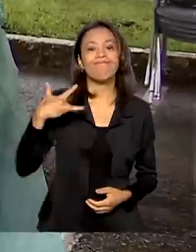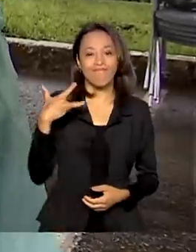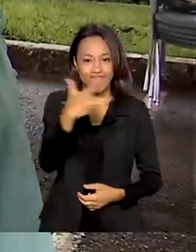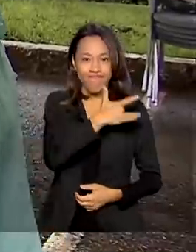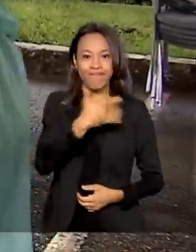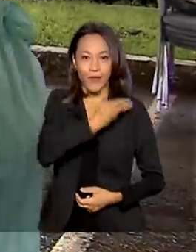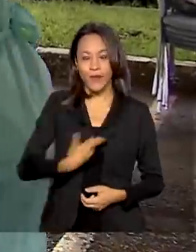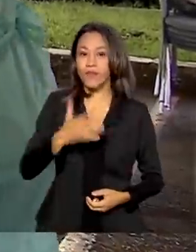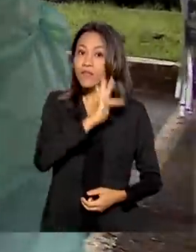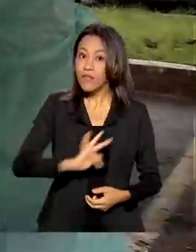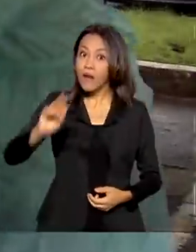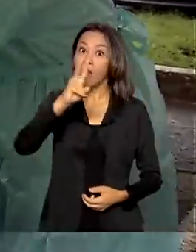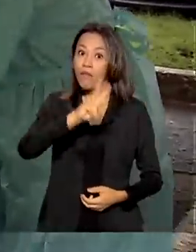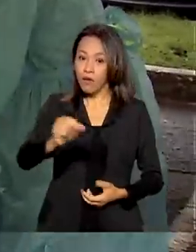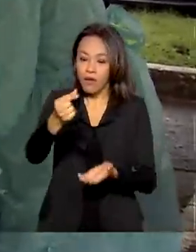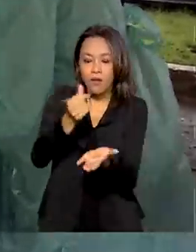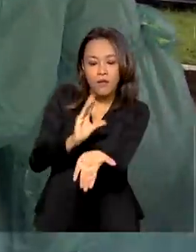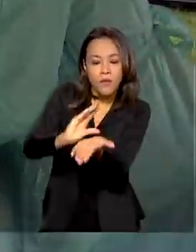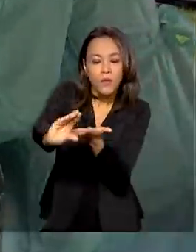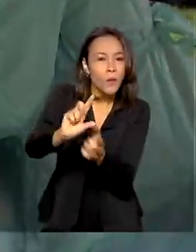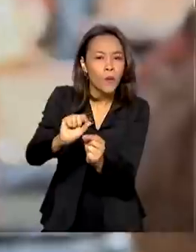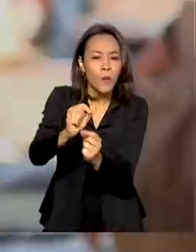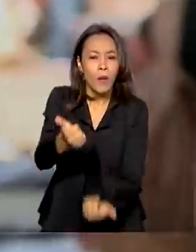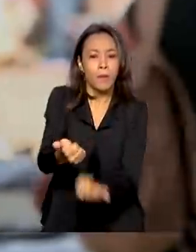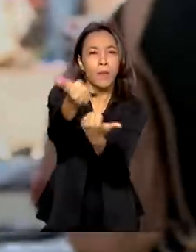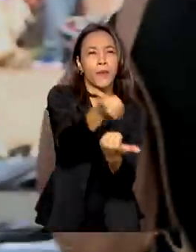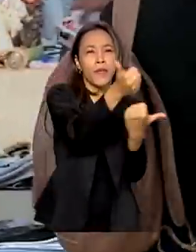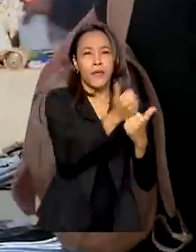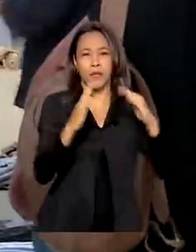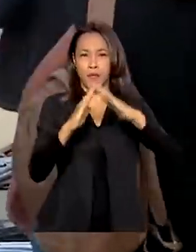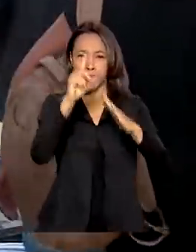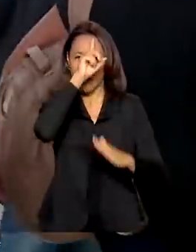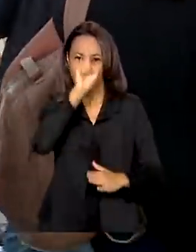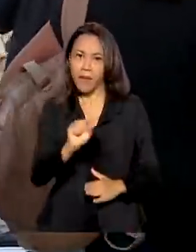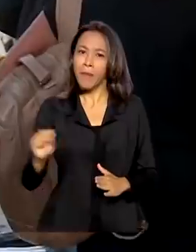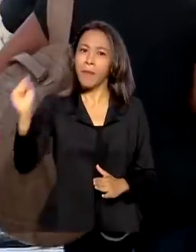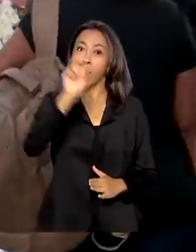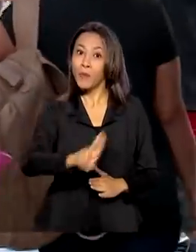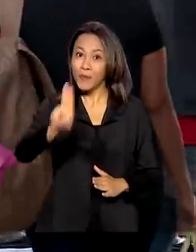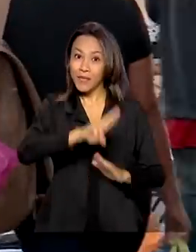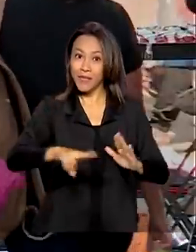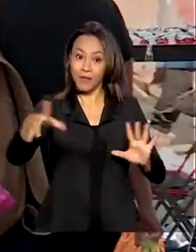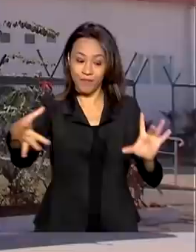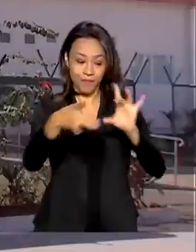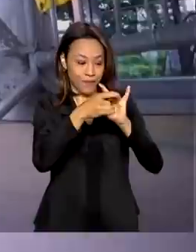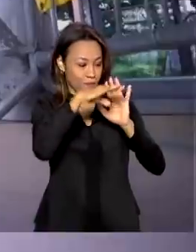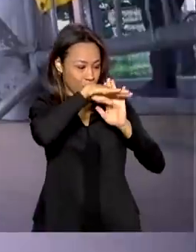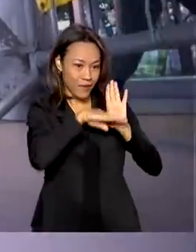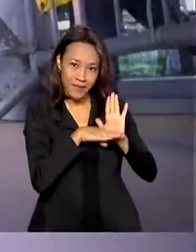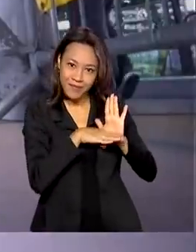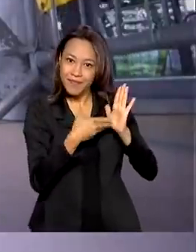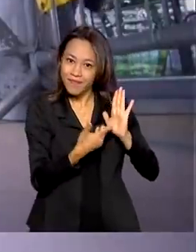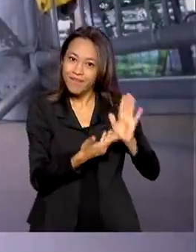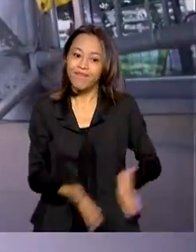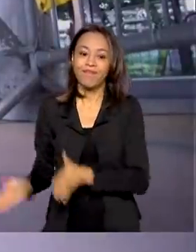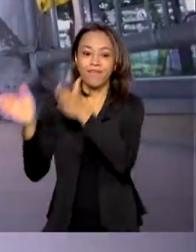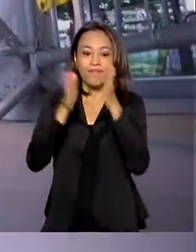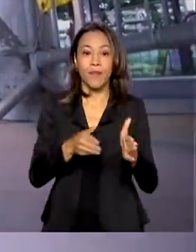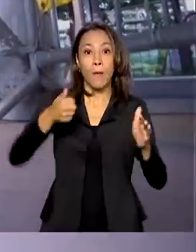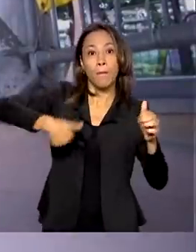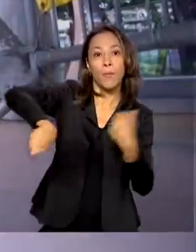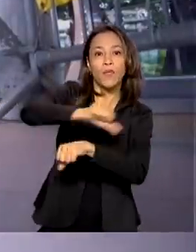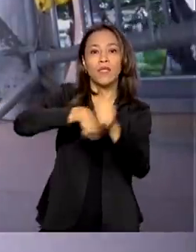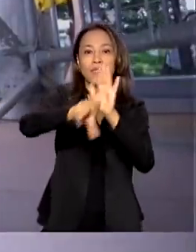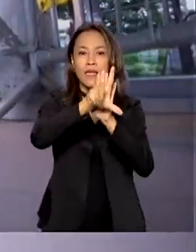federal vai investir na atenção primária dos municípios por meio do programa Previne Brasil. Mudanças na lei de